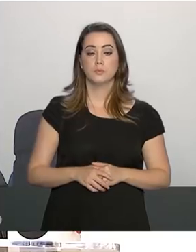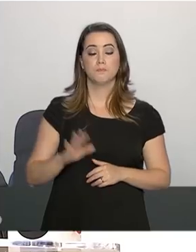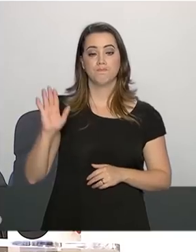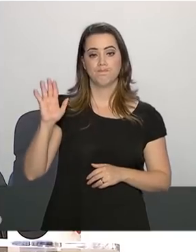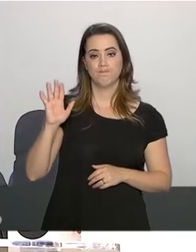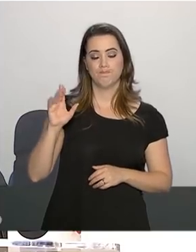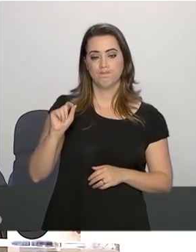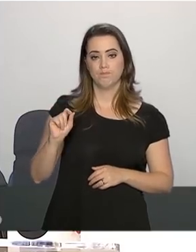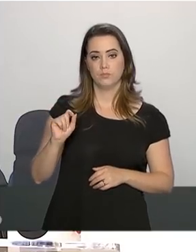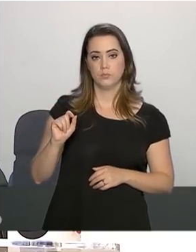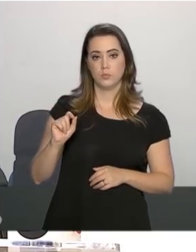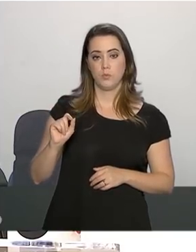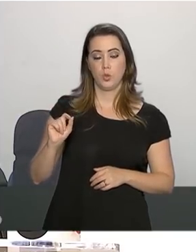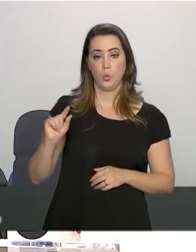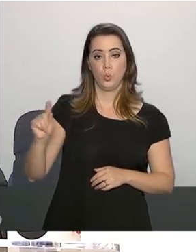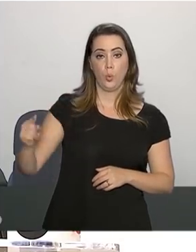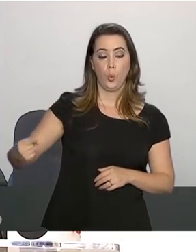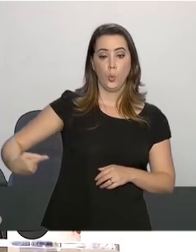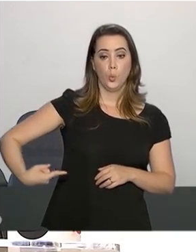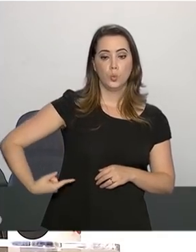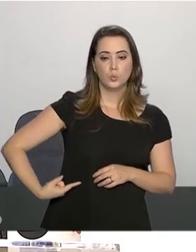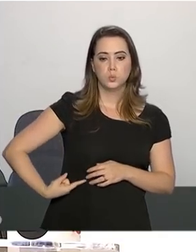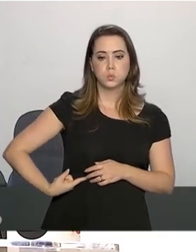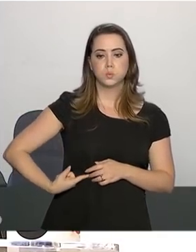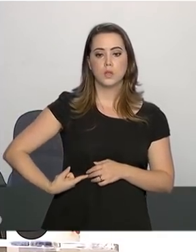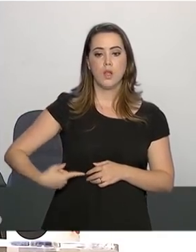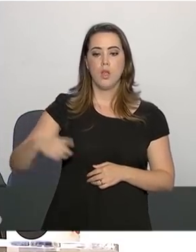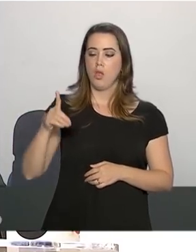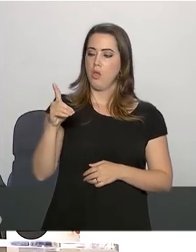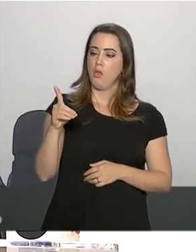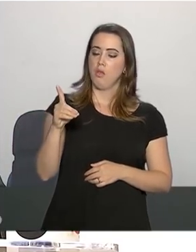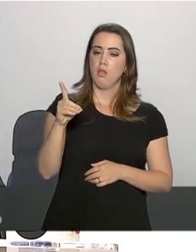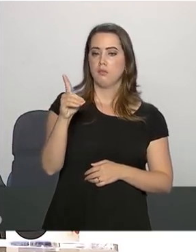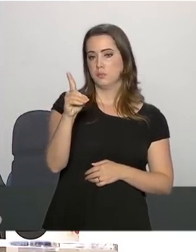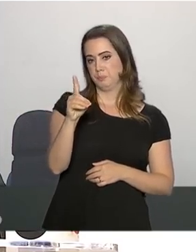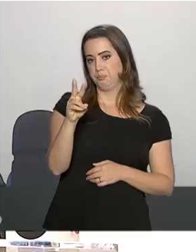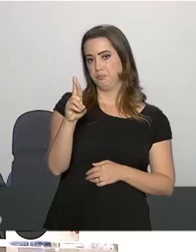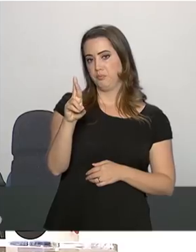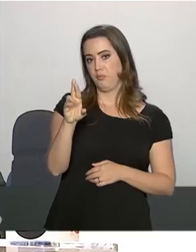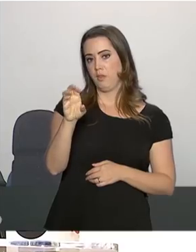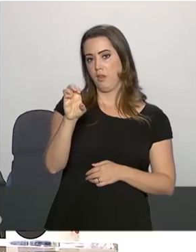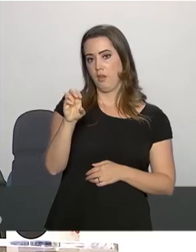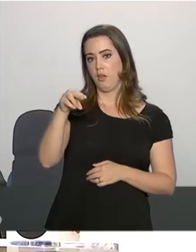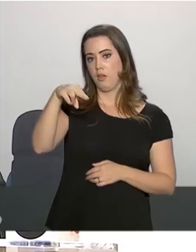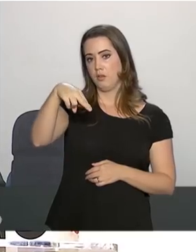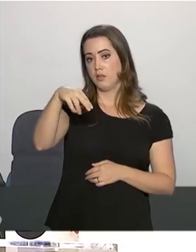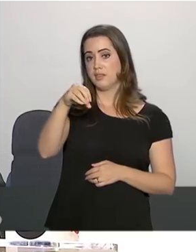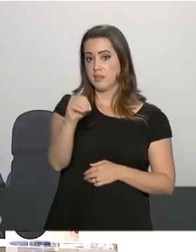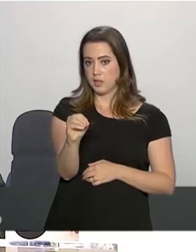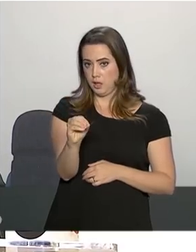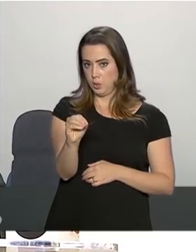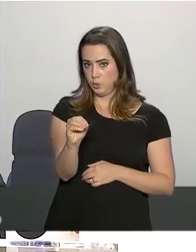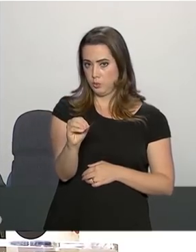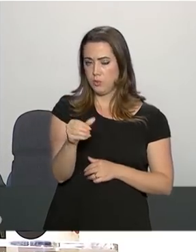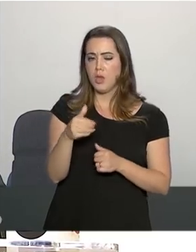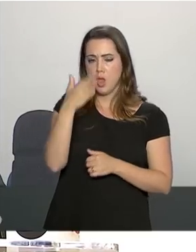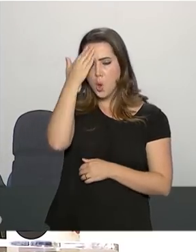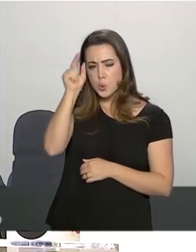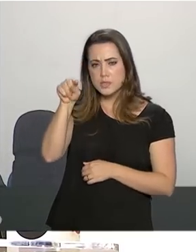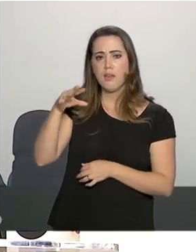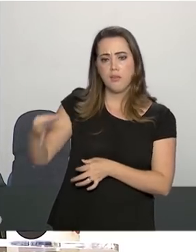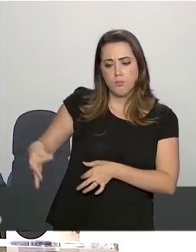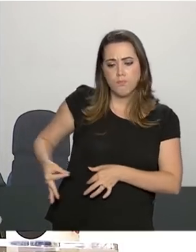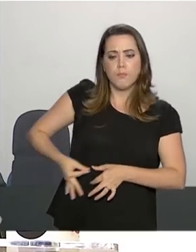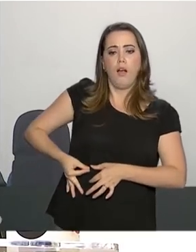O dreno continua sendo usado, sei que ele ainda está lá, mas continua drenando ainda aquele líquido no